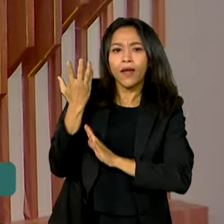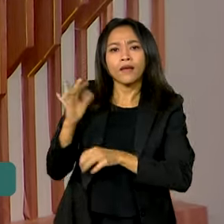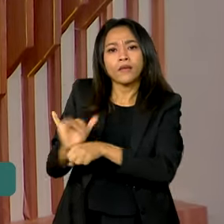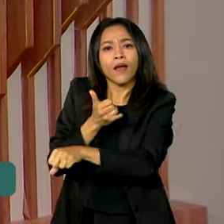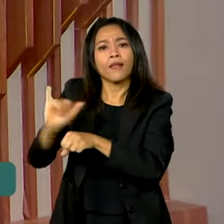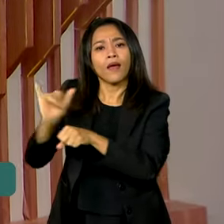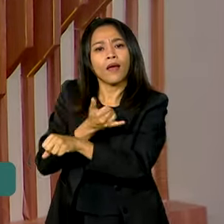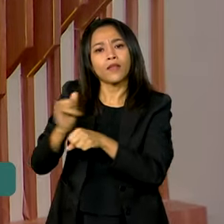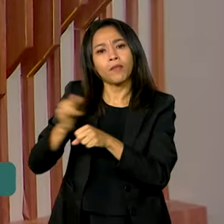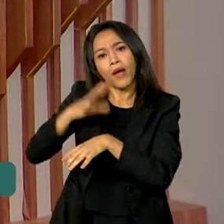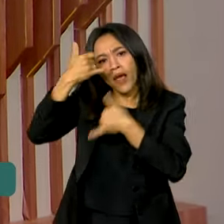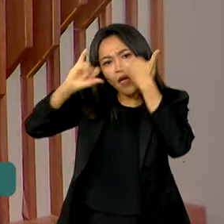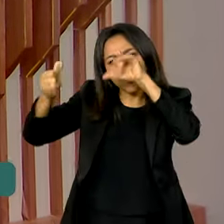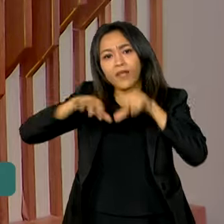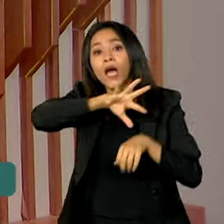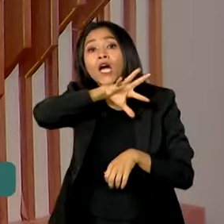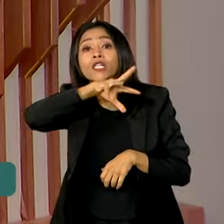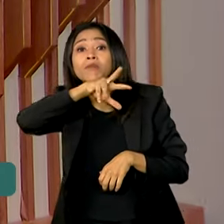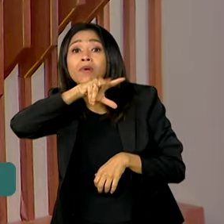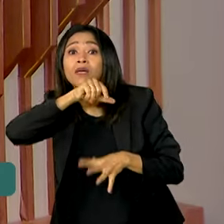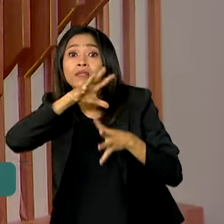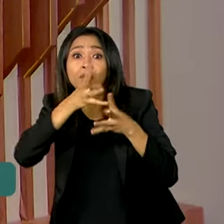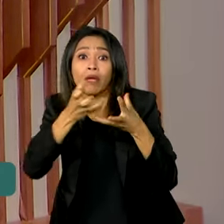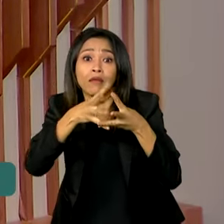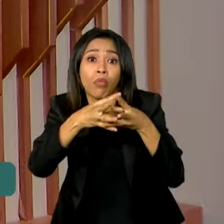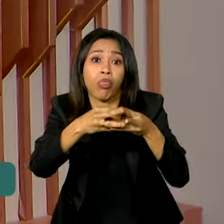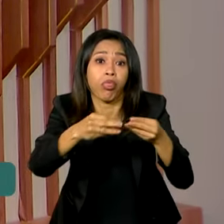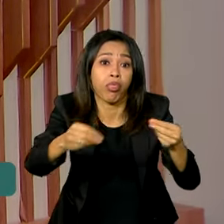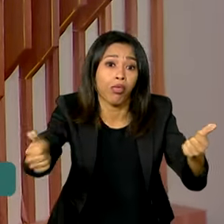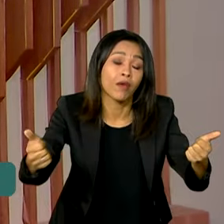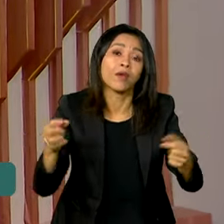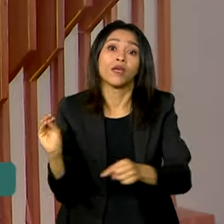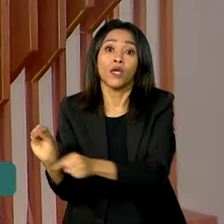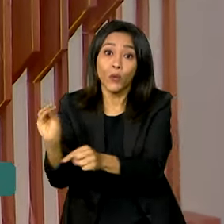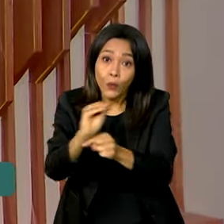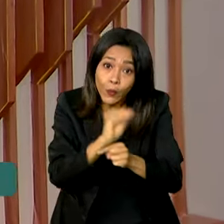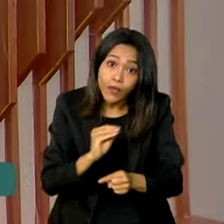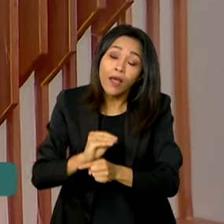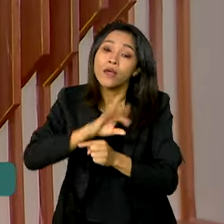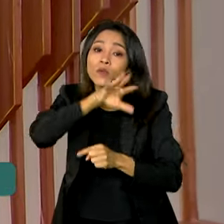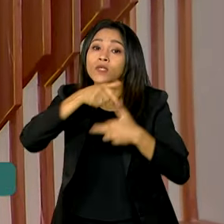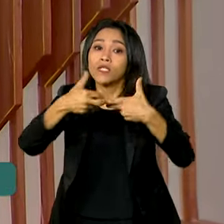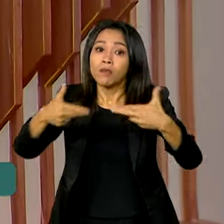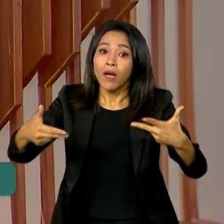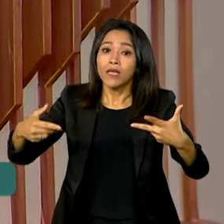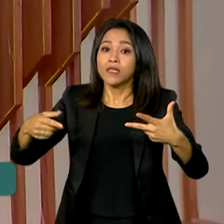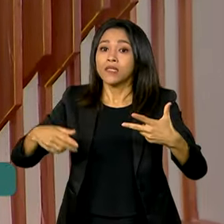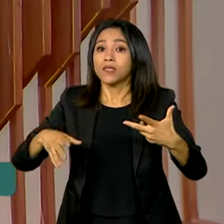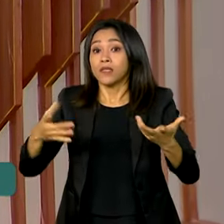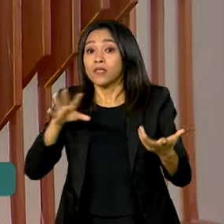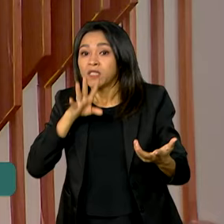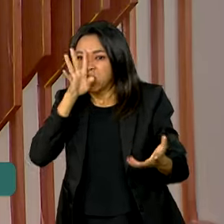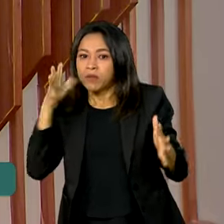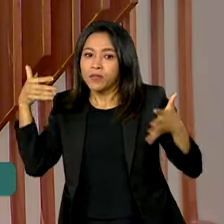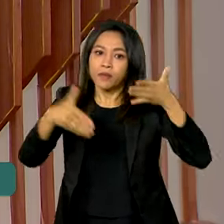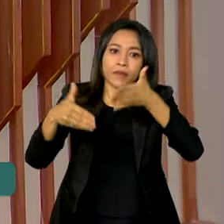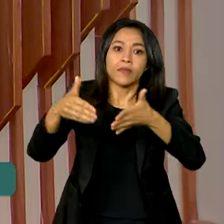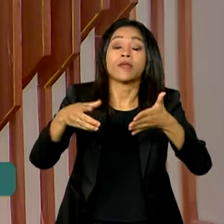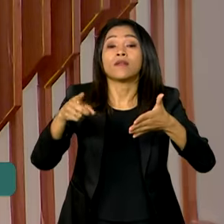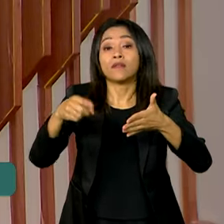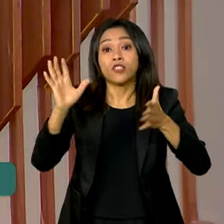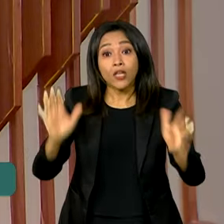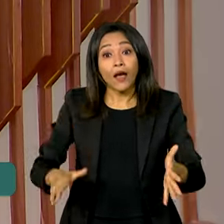ameaçadas de extinção e para controlar espécies exóticas invasoras. Atualmente, o programa Monitora está em